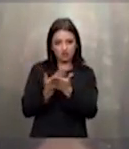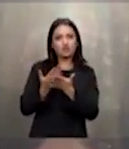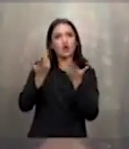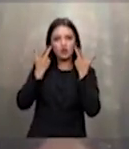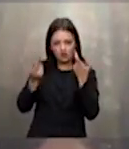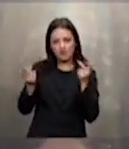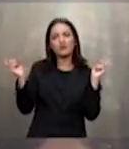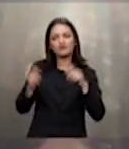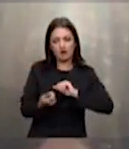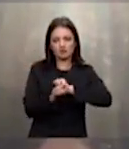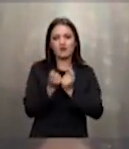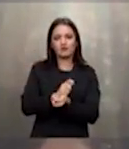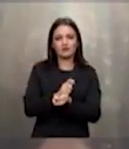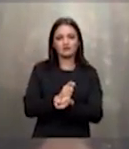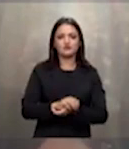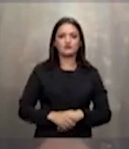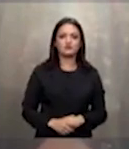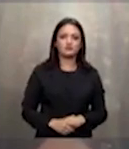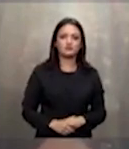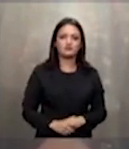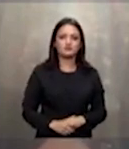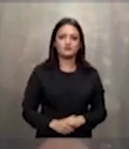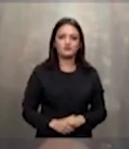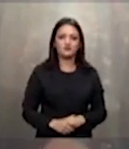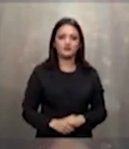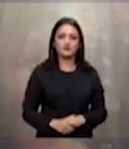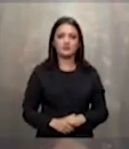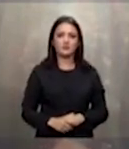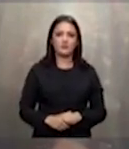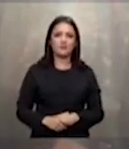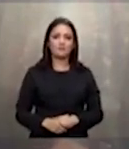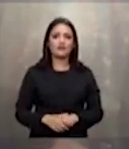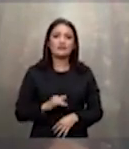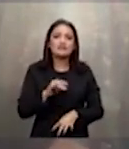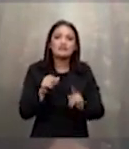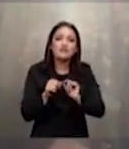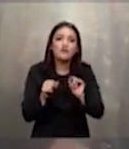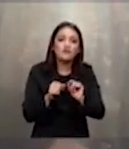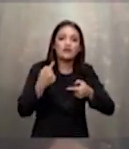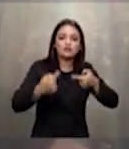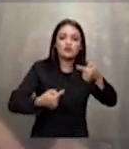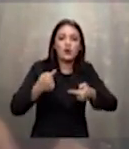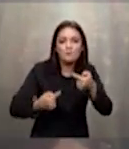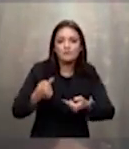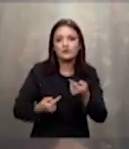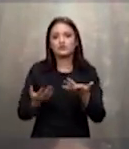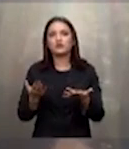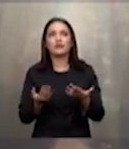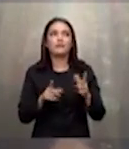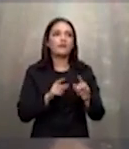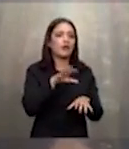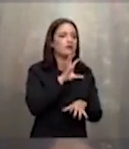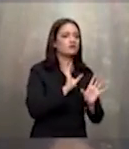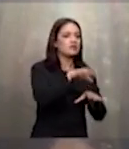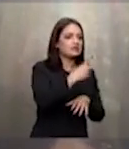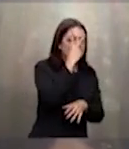comum é nós se nós audiência pública convocada para discutir a constitucionalidade do decreto número 10